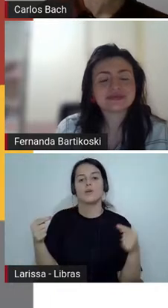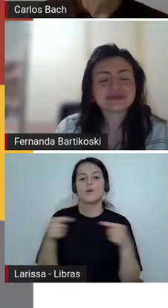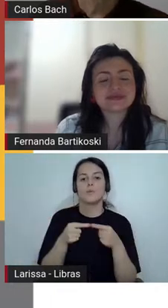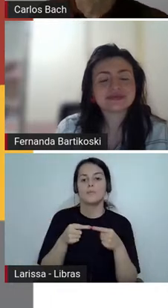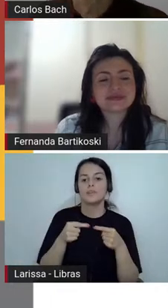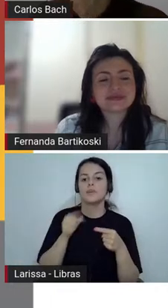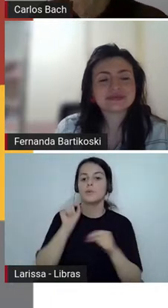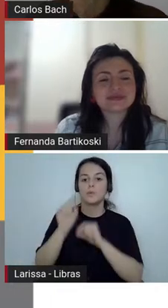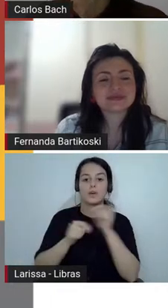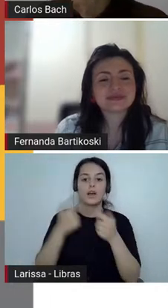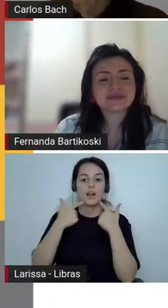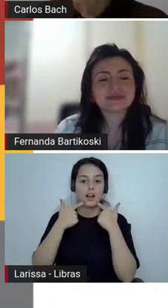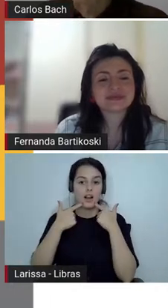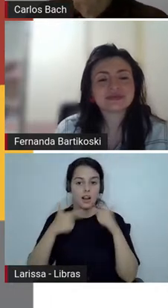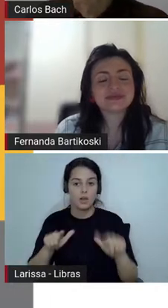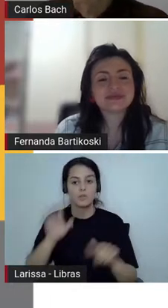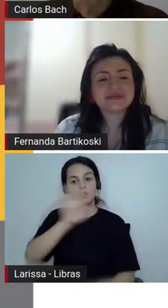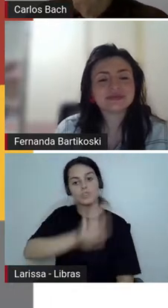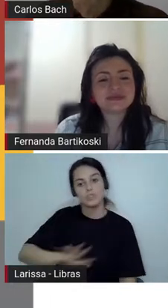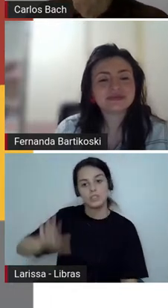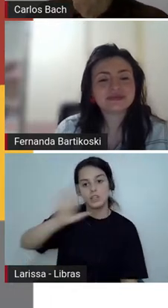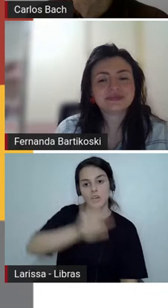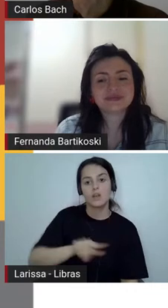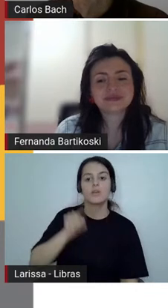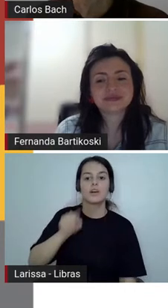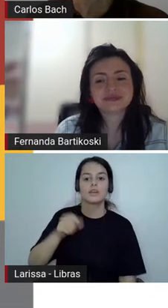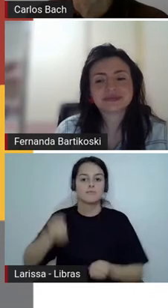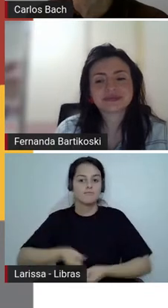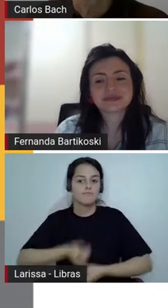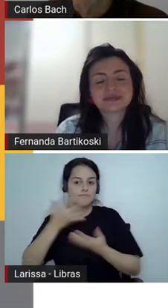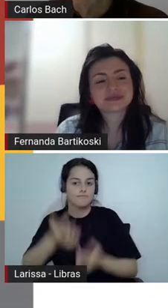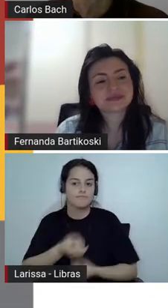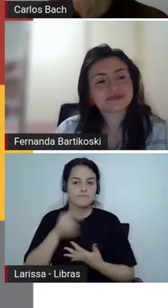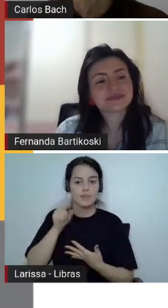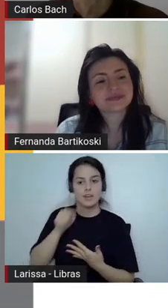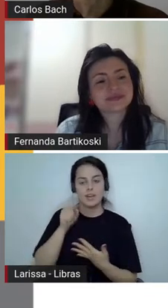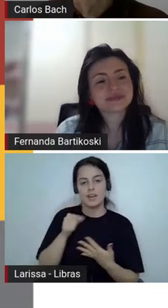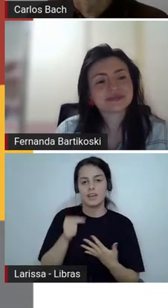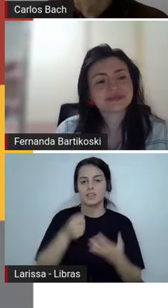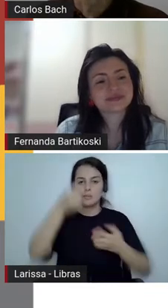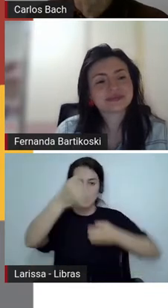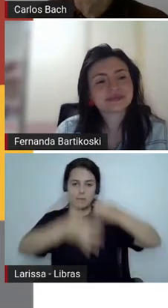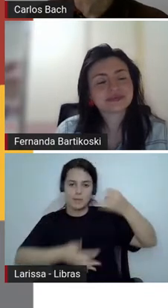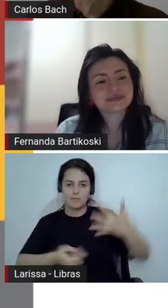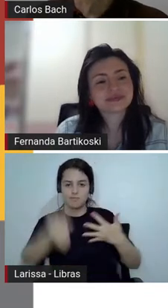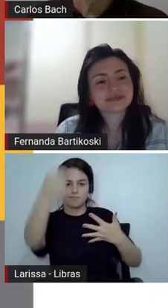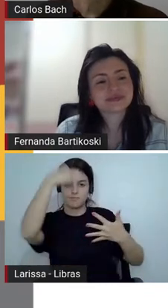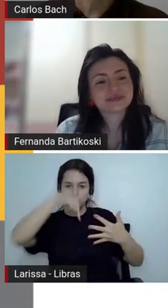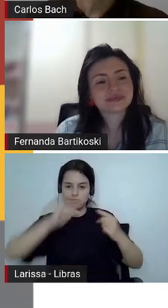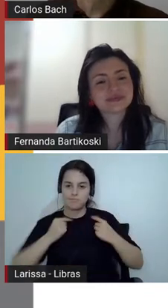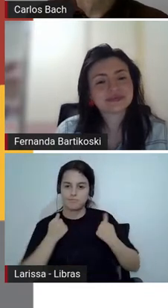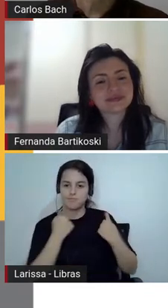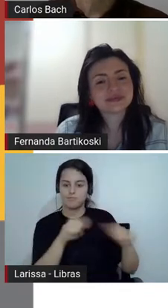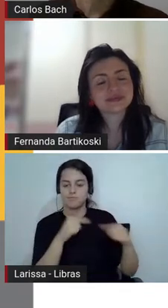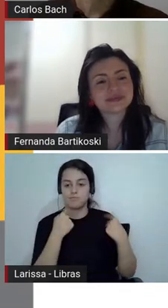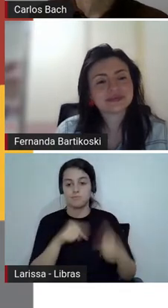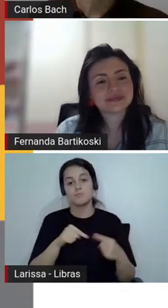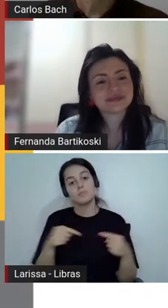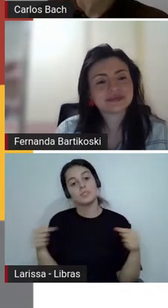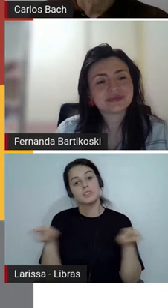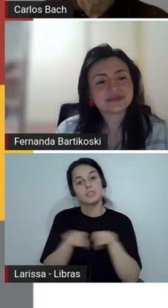precisa e hora vaga, amparada por um diálogo rápido e certeiro, ou por uma espécie de monólogo